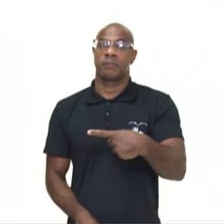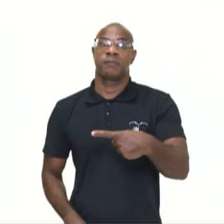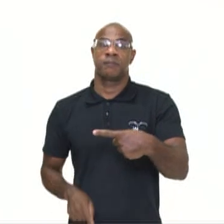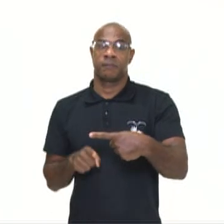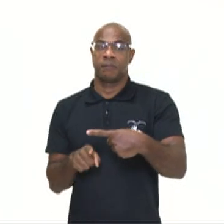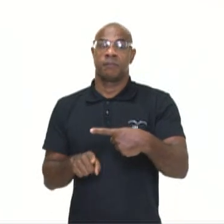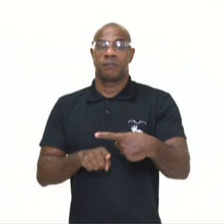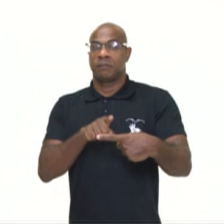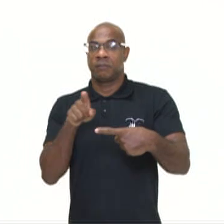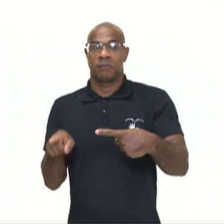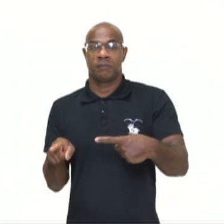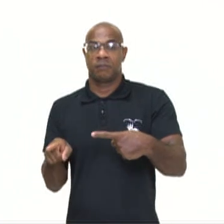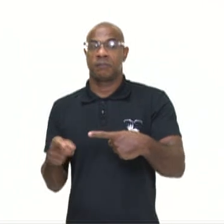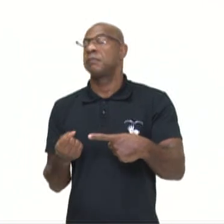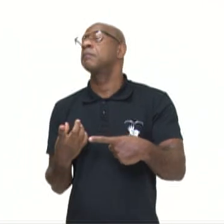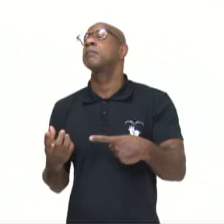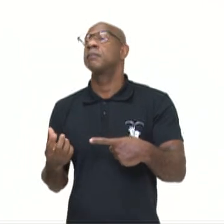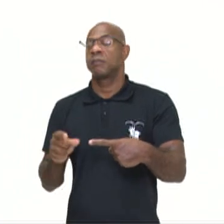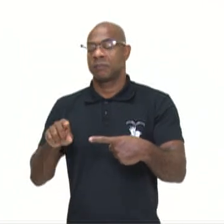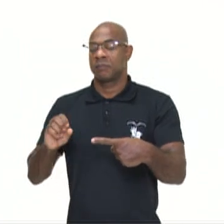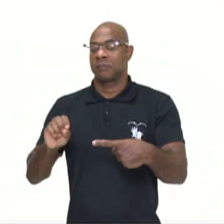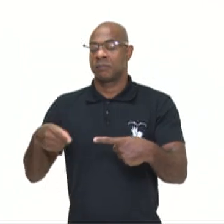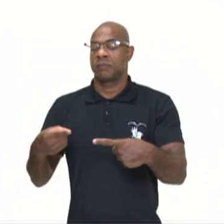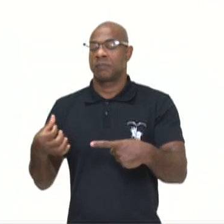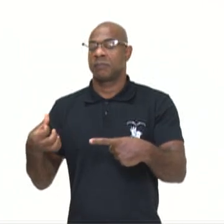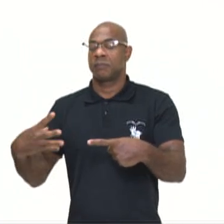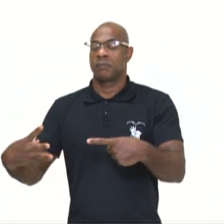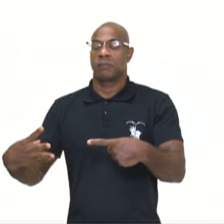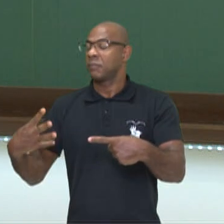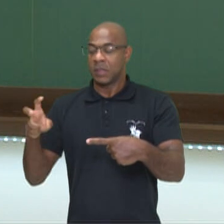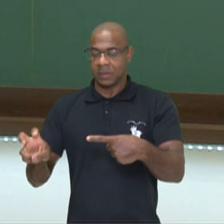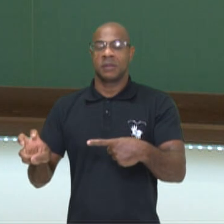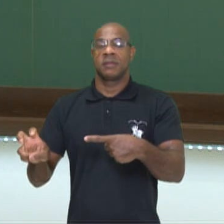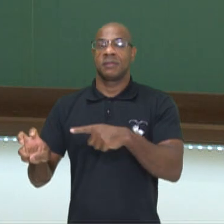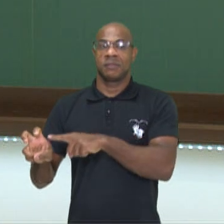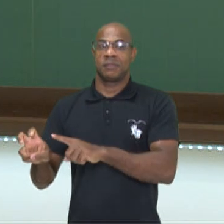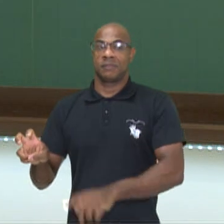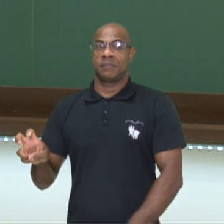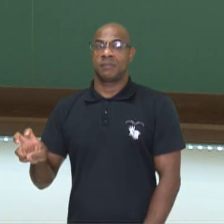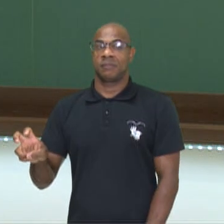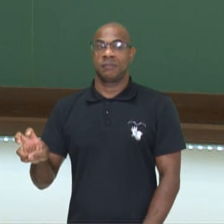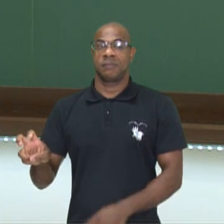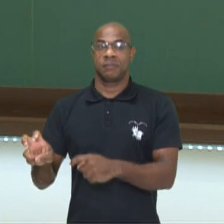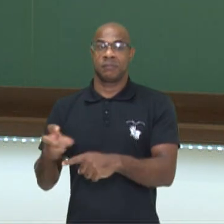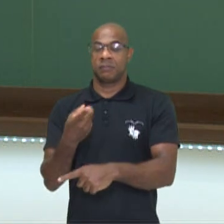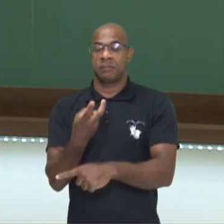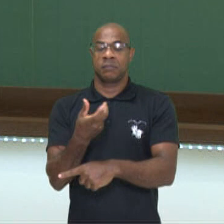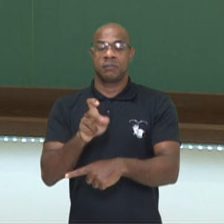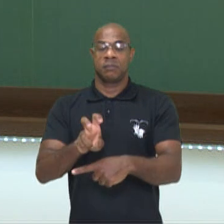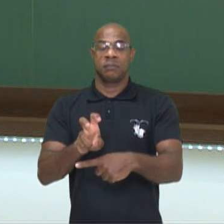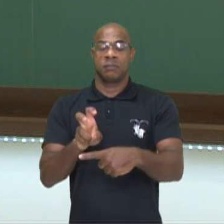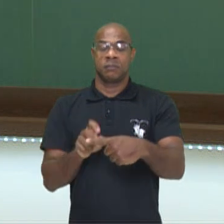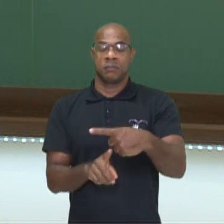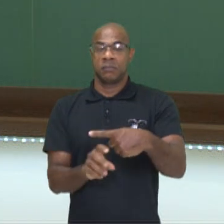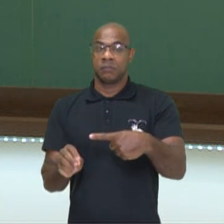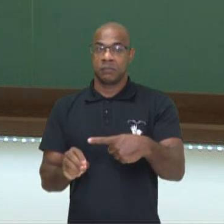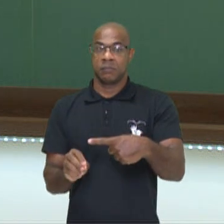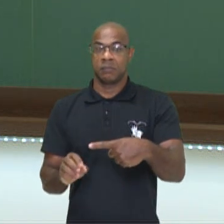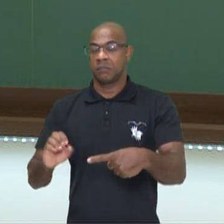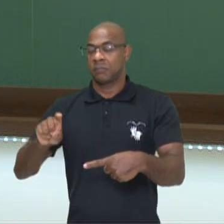Tá? Então dá quanto? Dá 0,65. Tá? 65 sobre 100. 0,65.